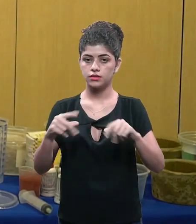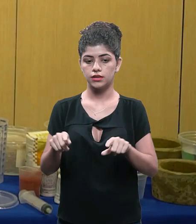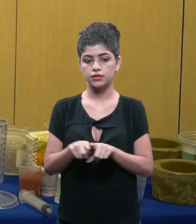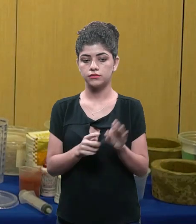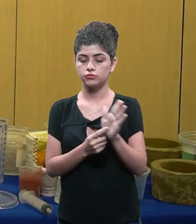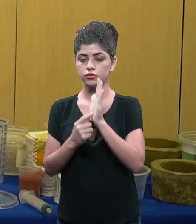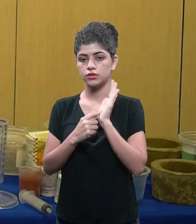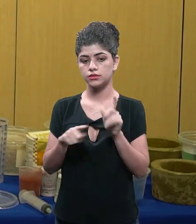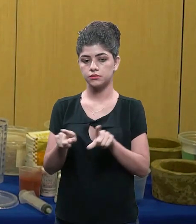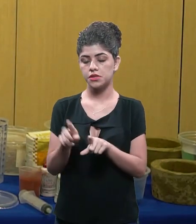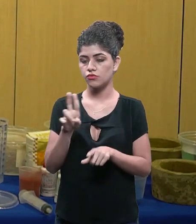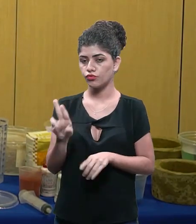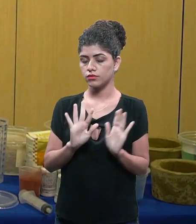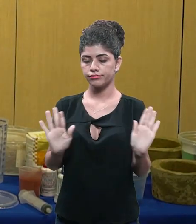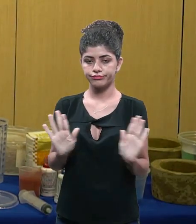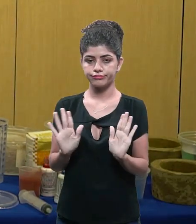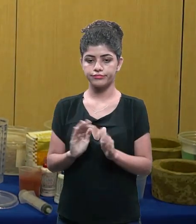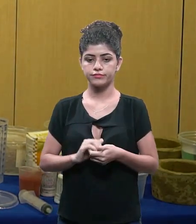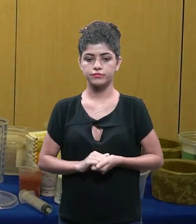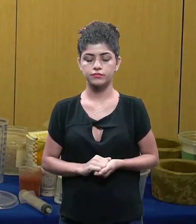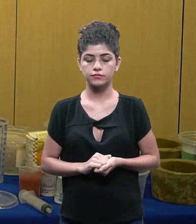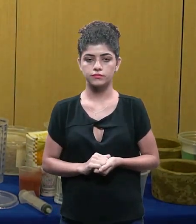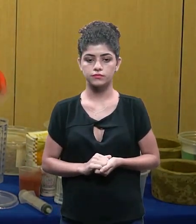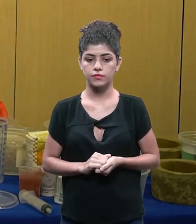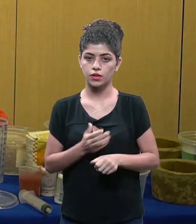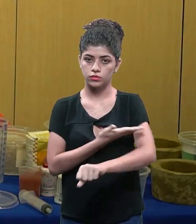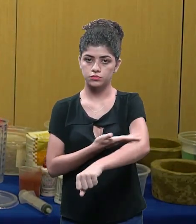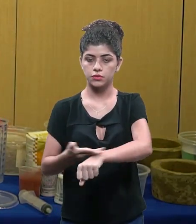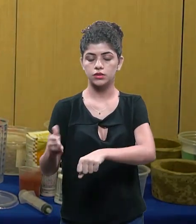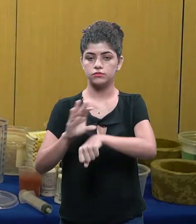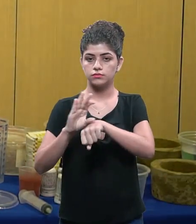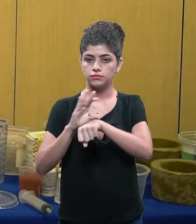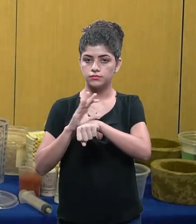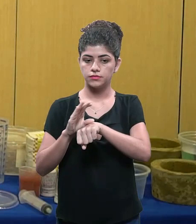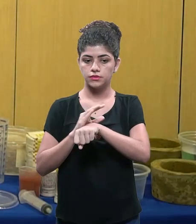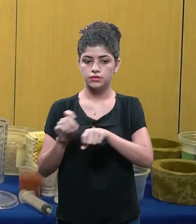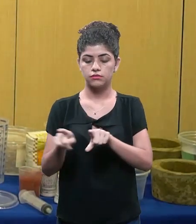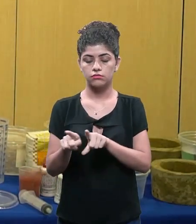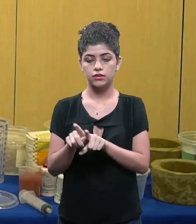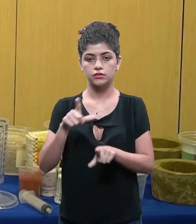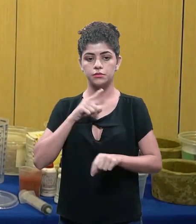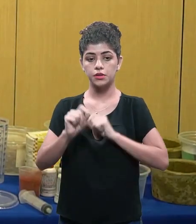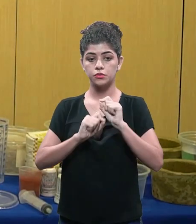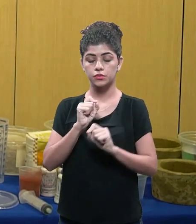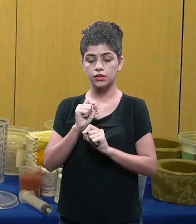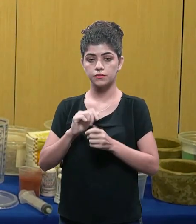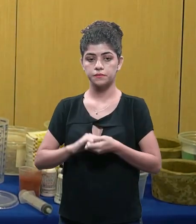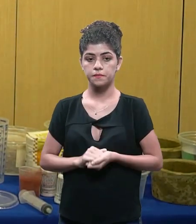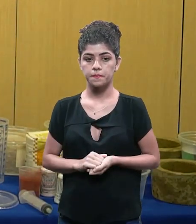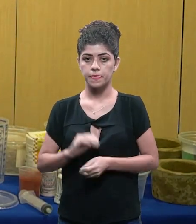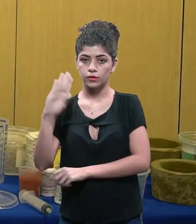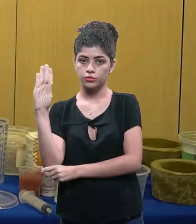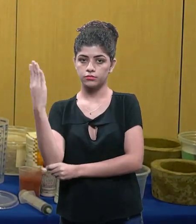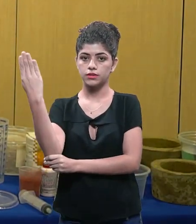de areia certo vou botar esse cimento para cá que não vou usar ele agora que é o cimento cinza e eu tenho